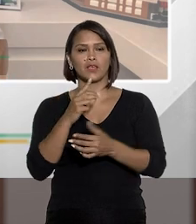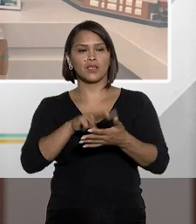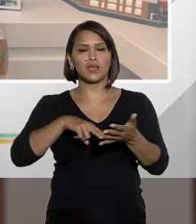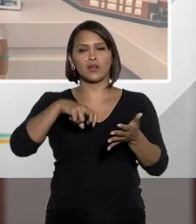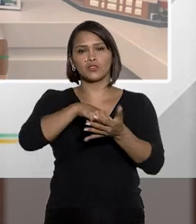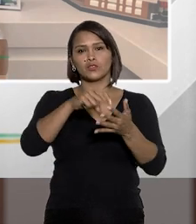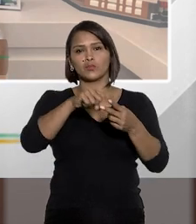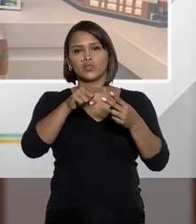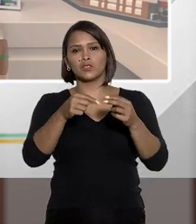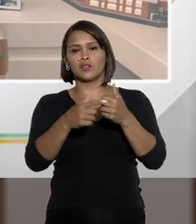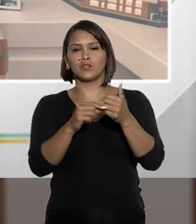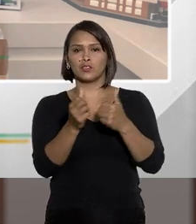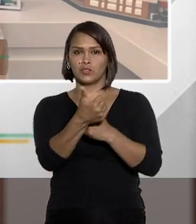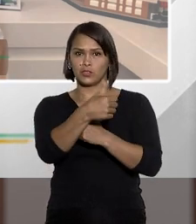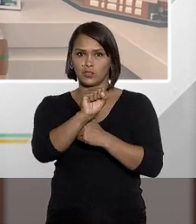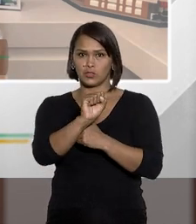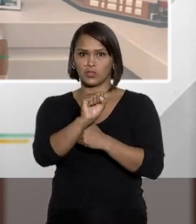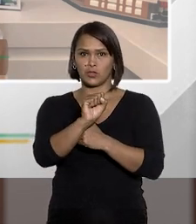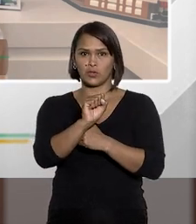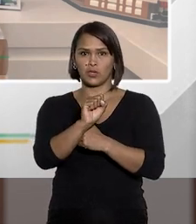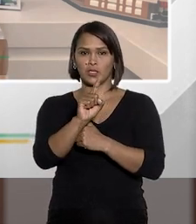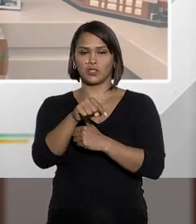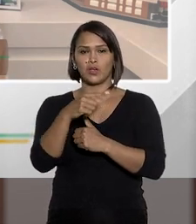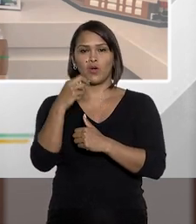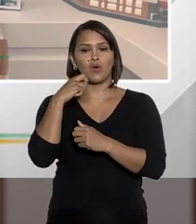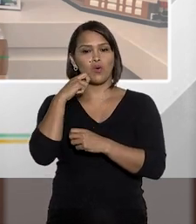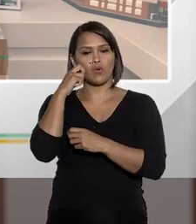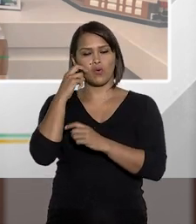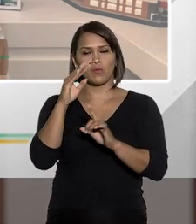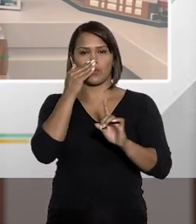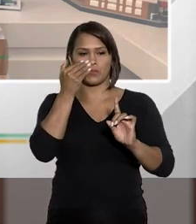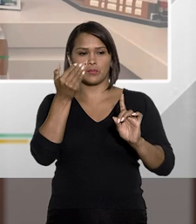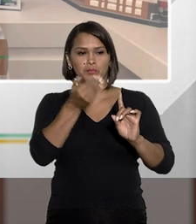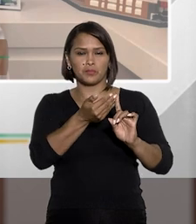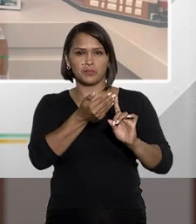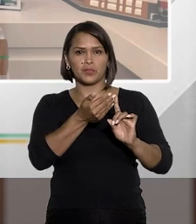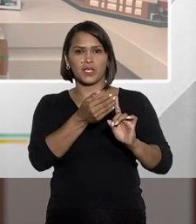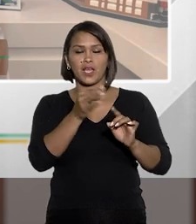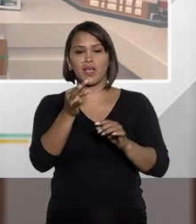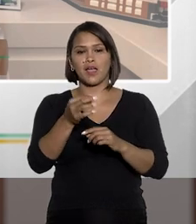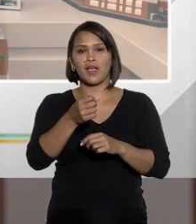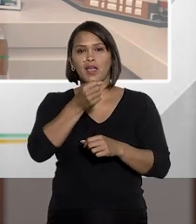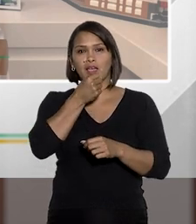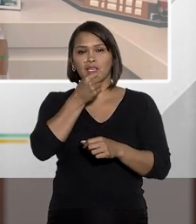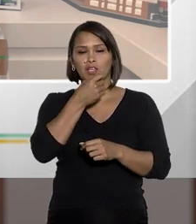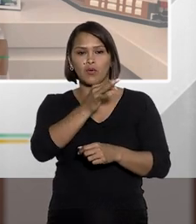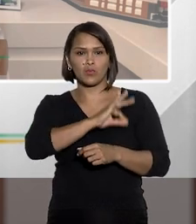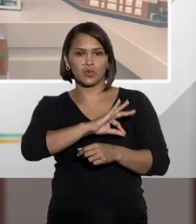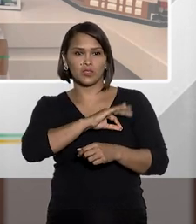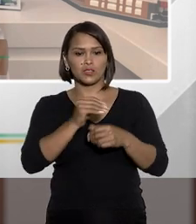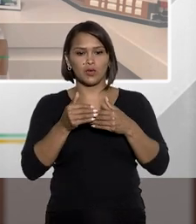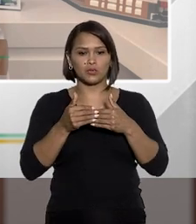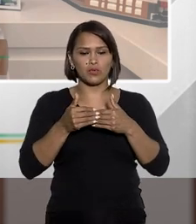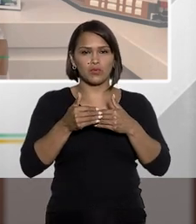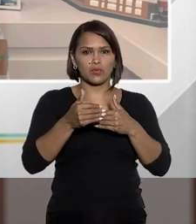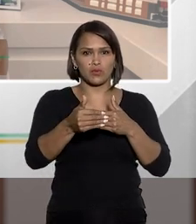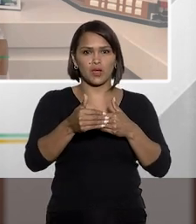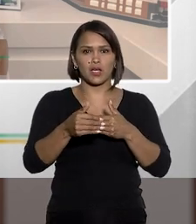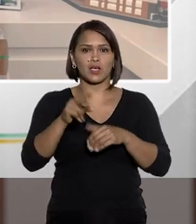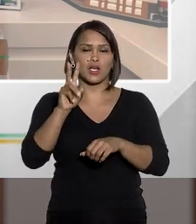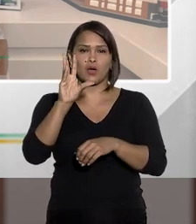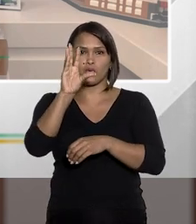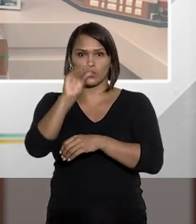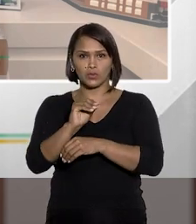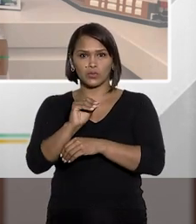Tiago, que é o tipo penal do artigo 18. Submeter o preso a interrogatório policial durante o